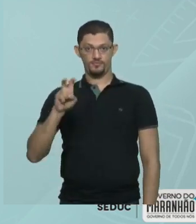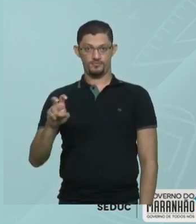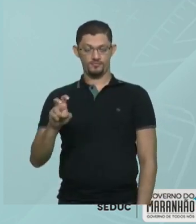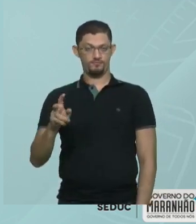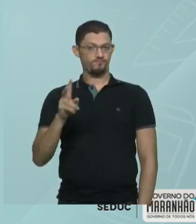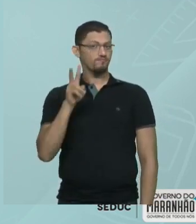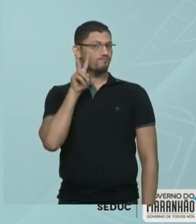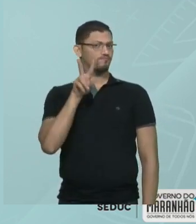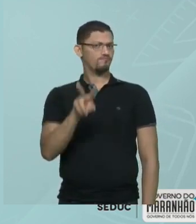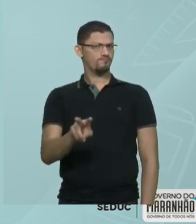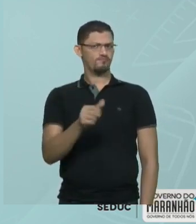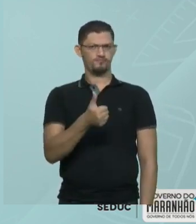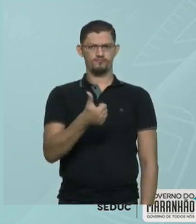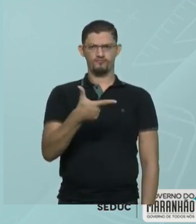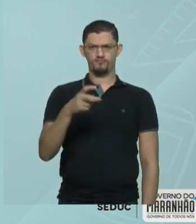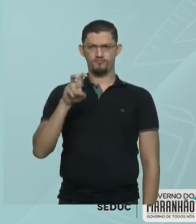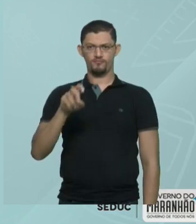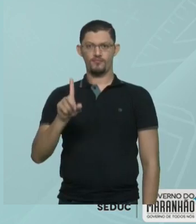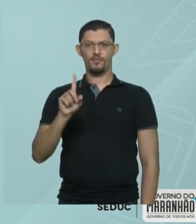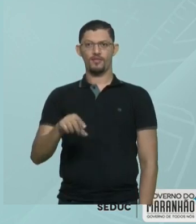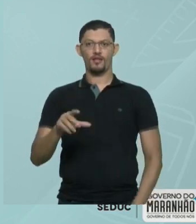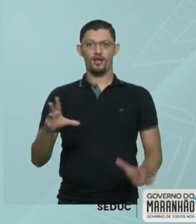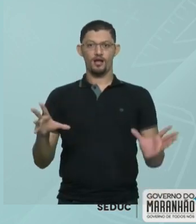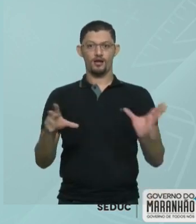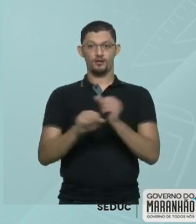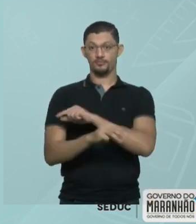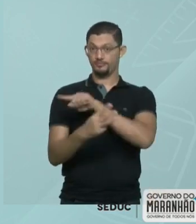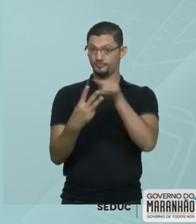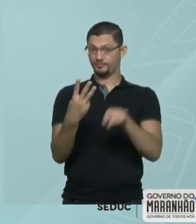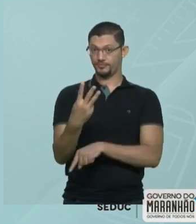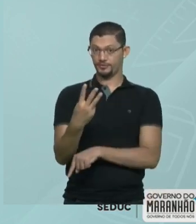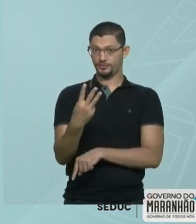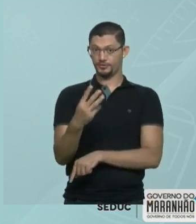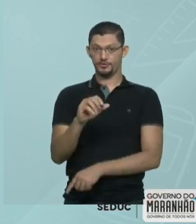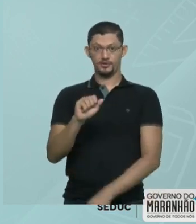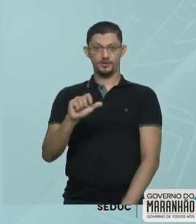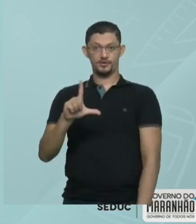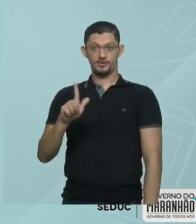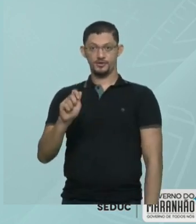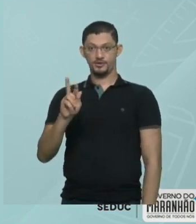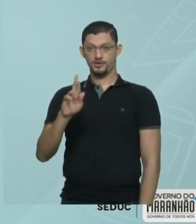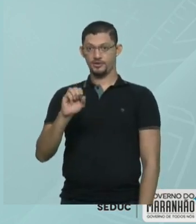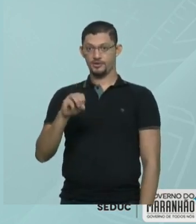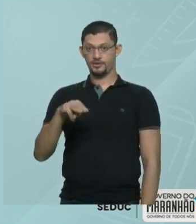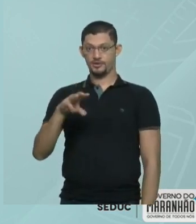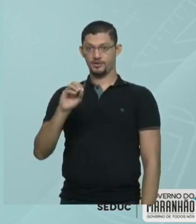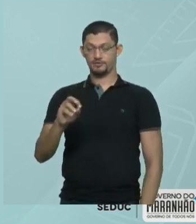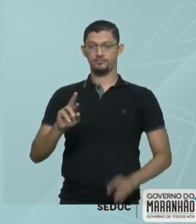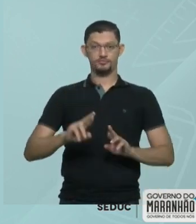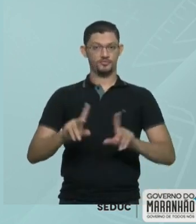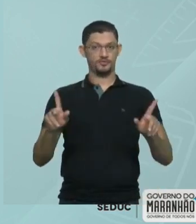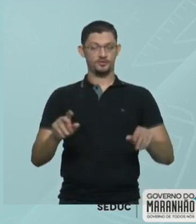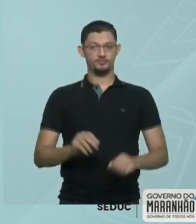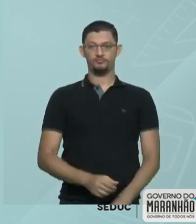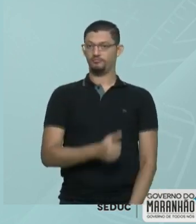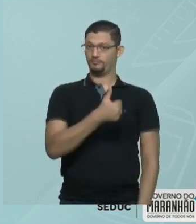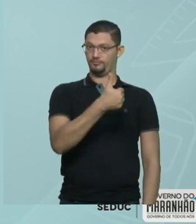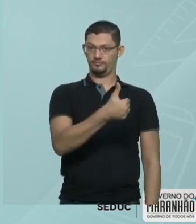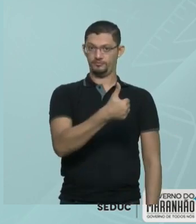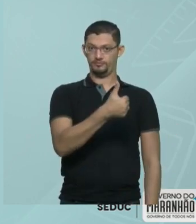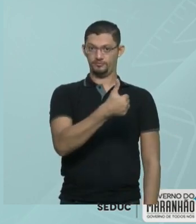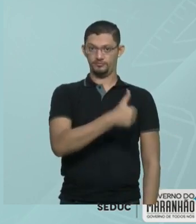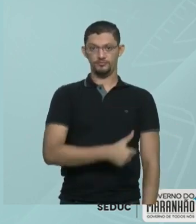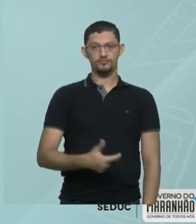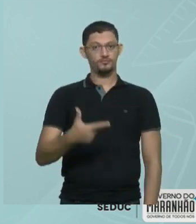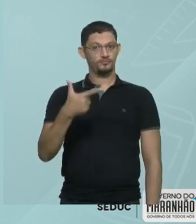Observa que o número 125 é uma combinação de três algarismos diferentes. Quem são eles? O algarismo 1,